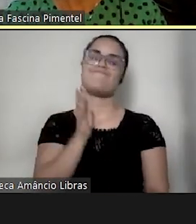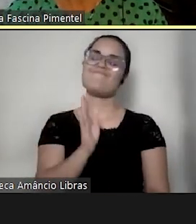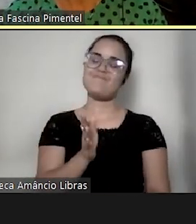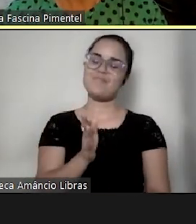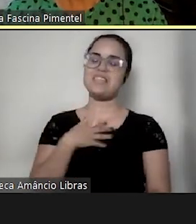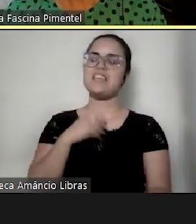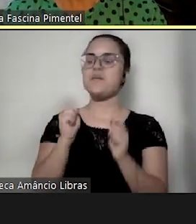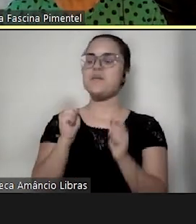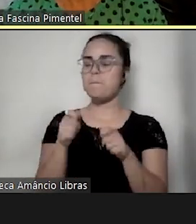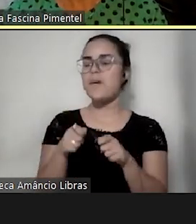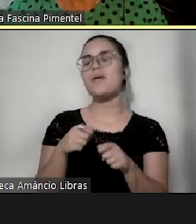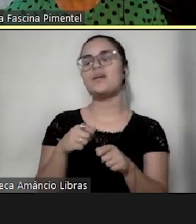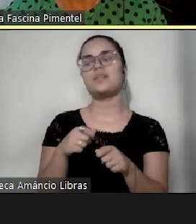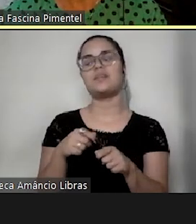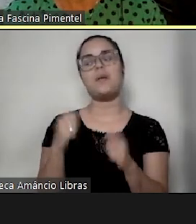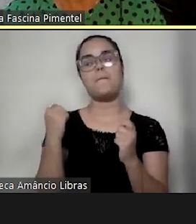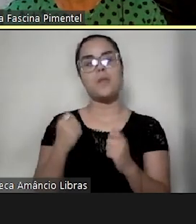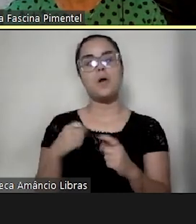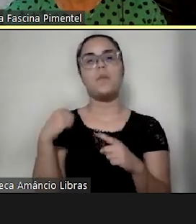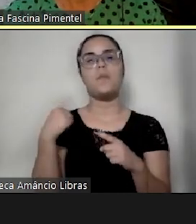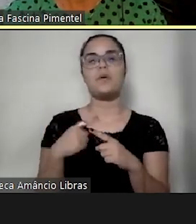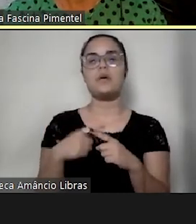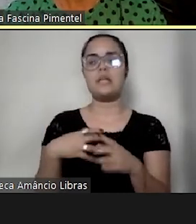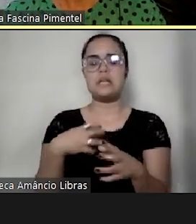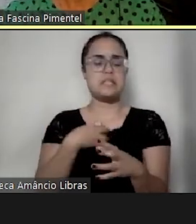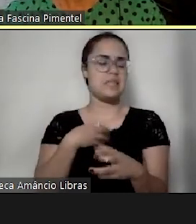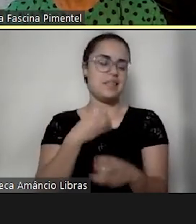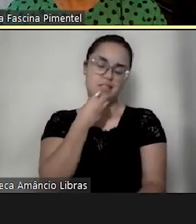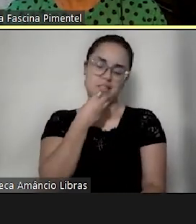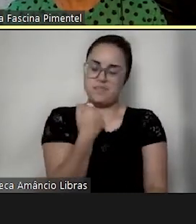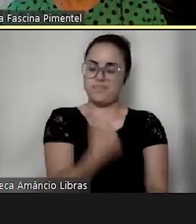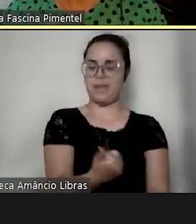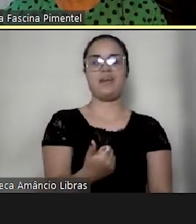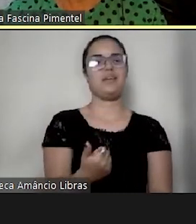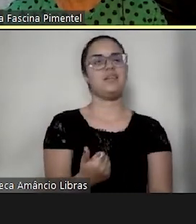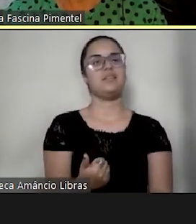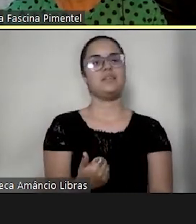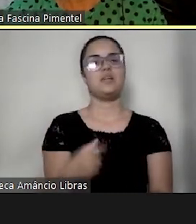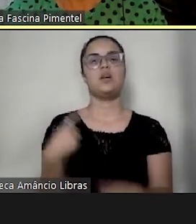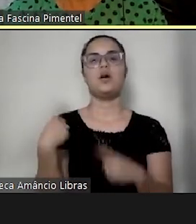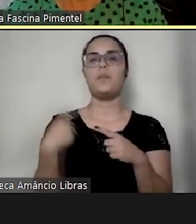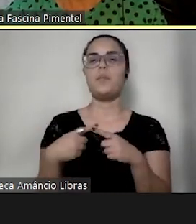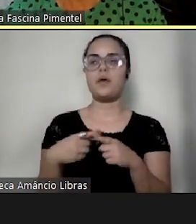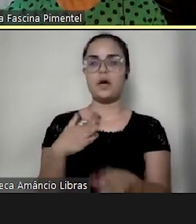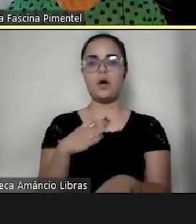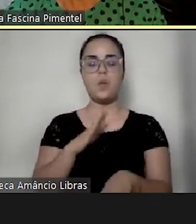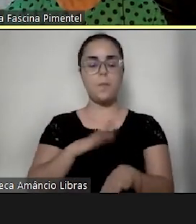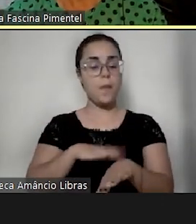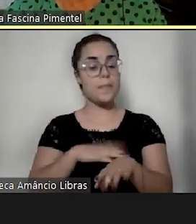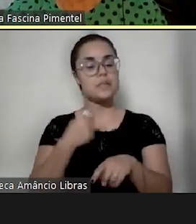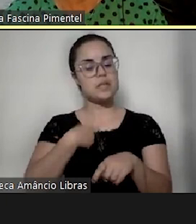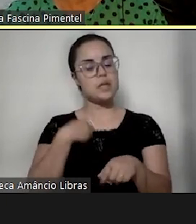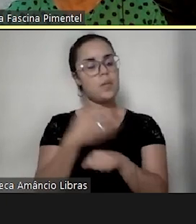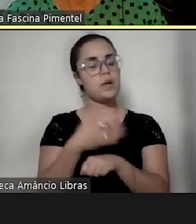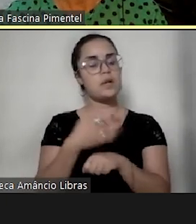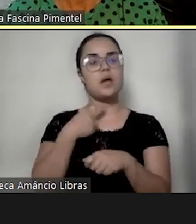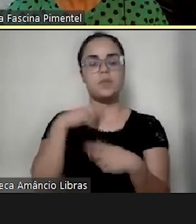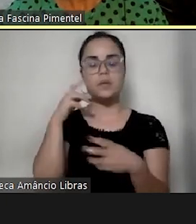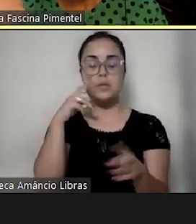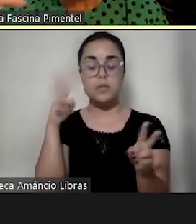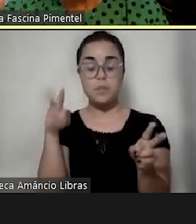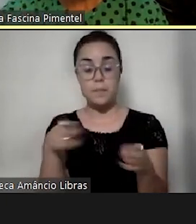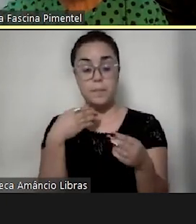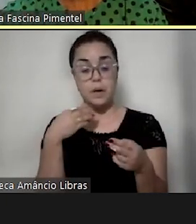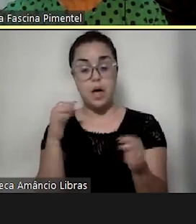muito, porque ele se sente super bem, porque é o momento que eu tô ali, eu tenho que prestar atenção no que ele tá comendo, no ele tá fazendo,